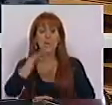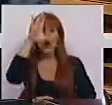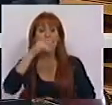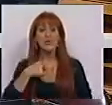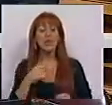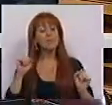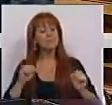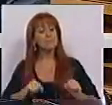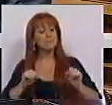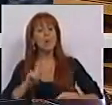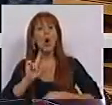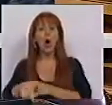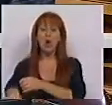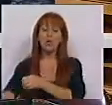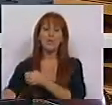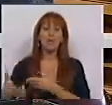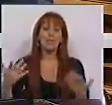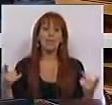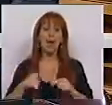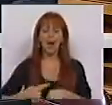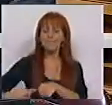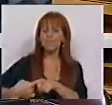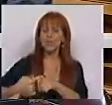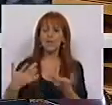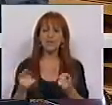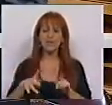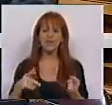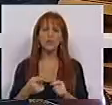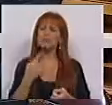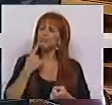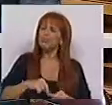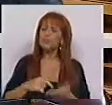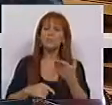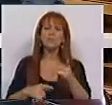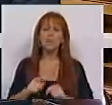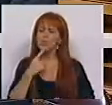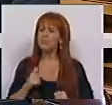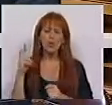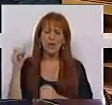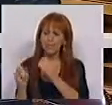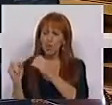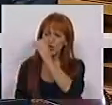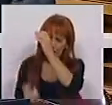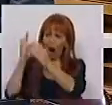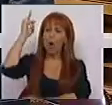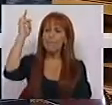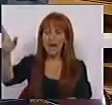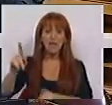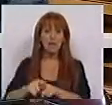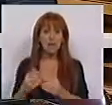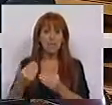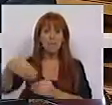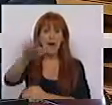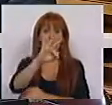Governo confirmar que está motivado em reafirmar o enorme aumento de impostos de